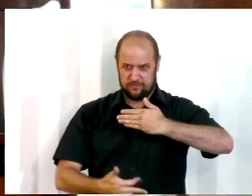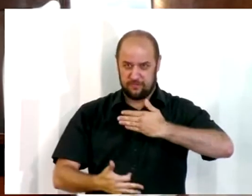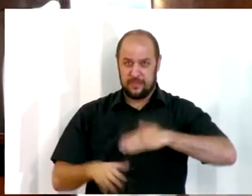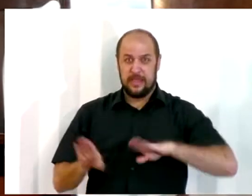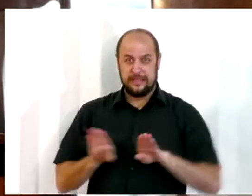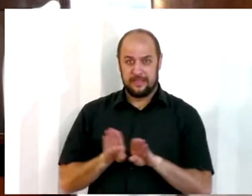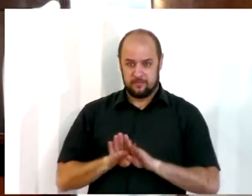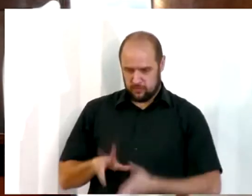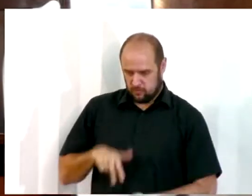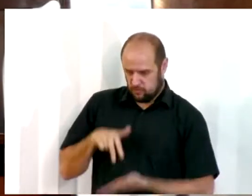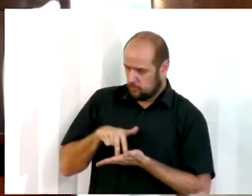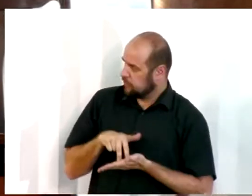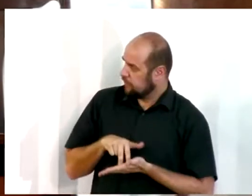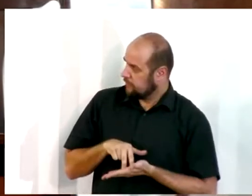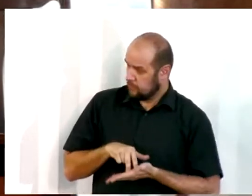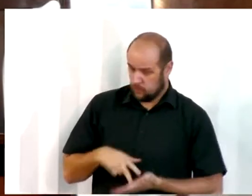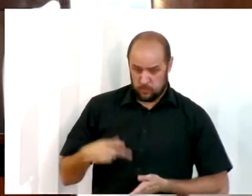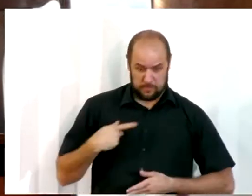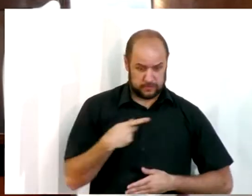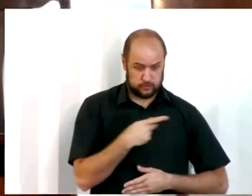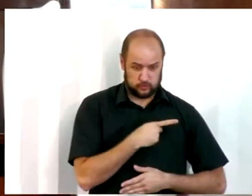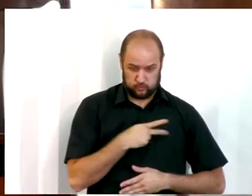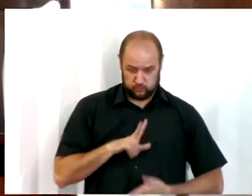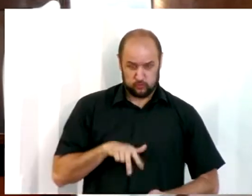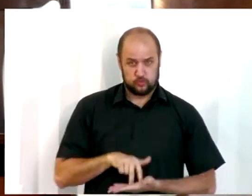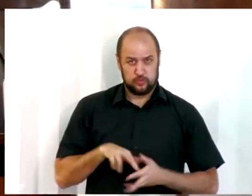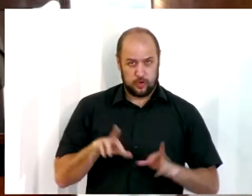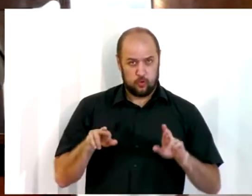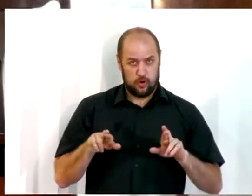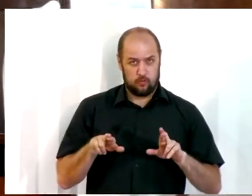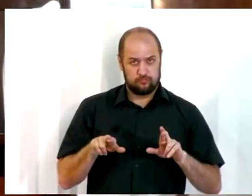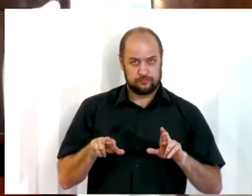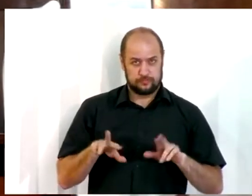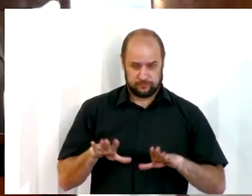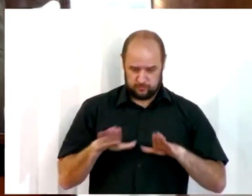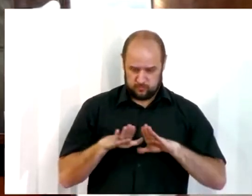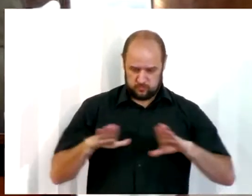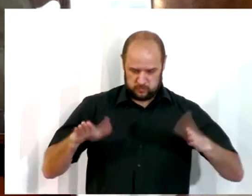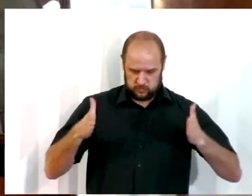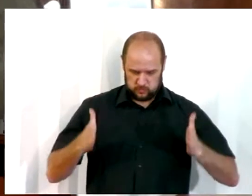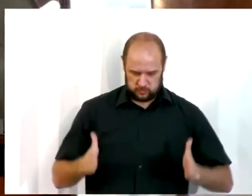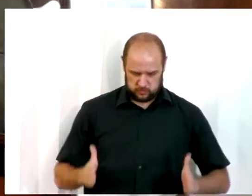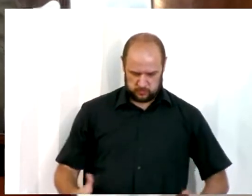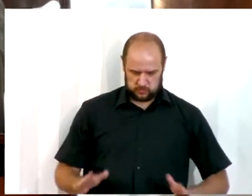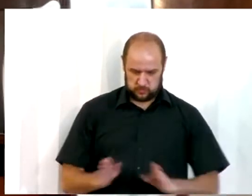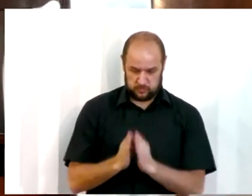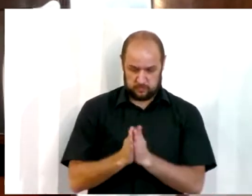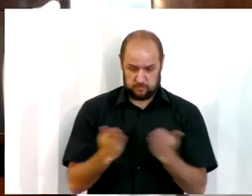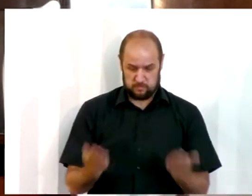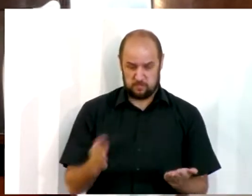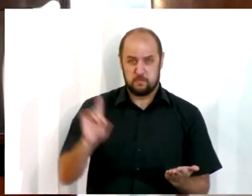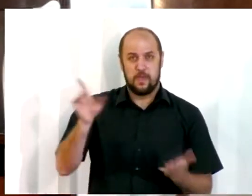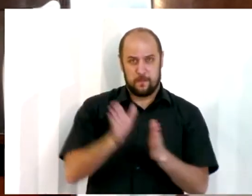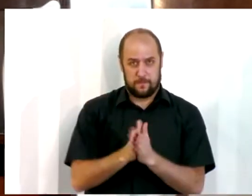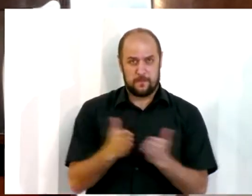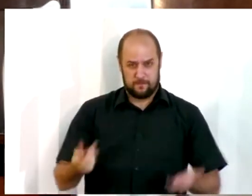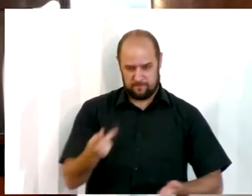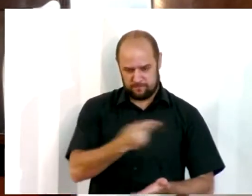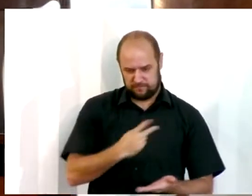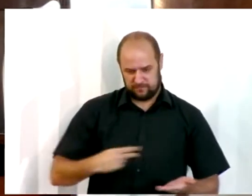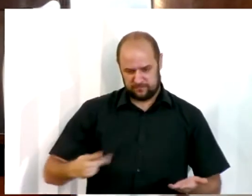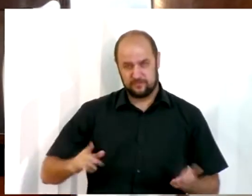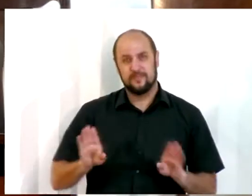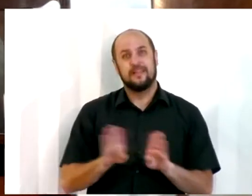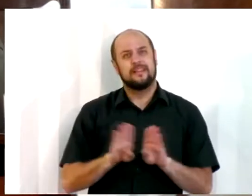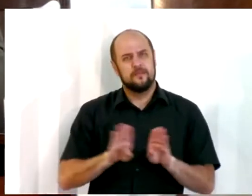colocando como está aqui a minha Bíblia, no centro do púlpito. E, se você conseguir, com a ajuda do papai e da mamãe, você vai desenhar também um pouquinho